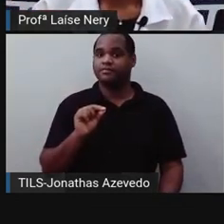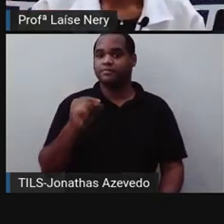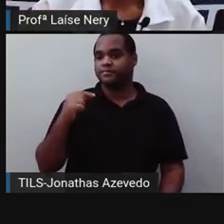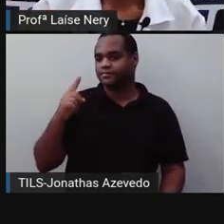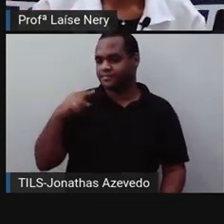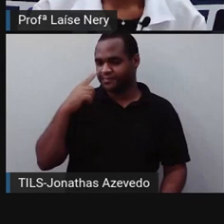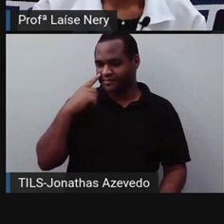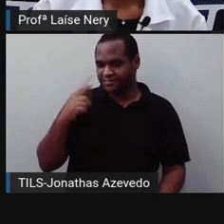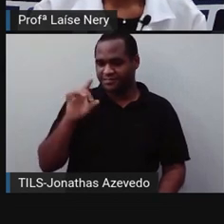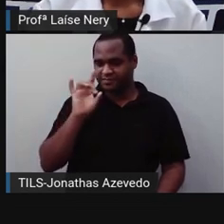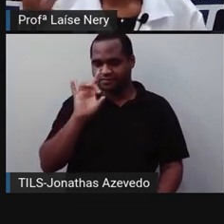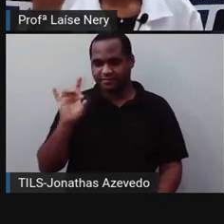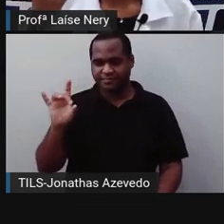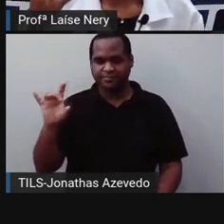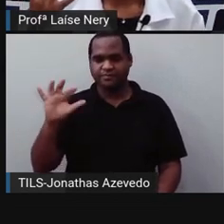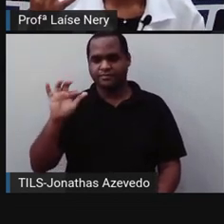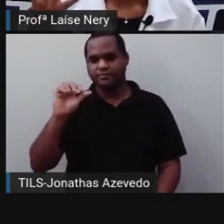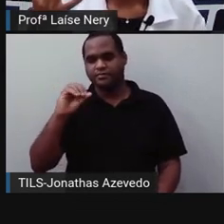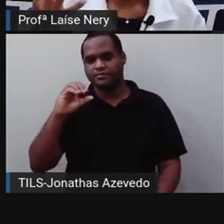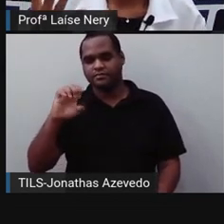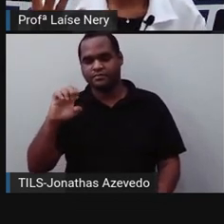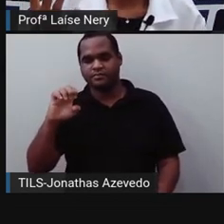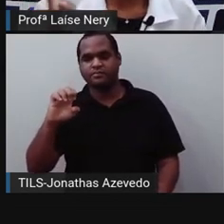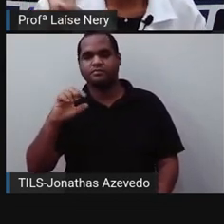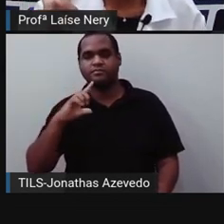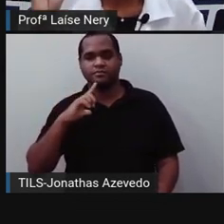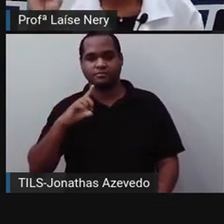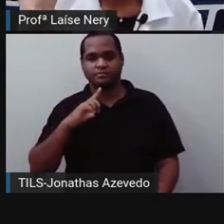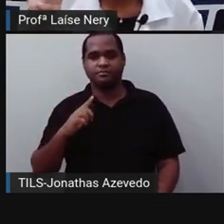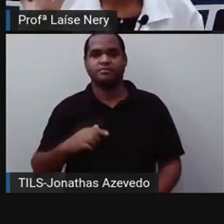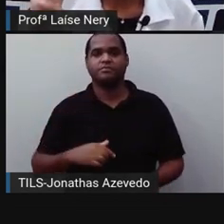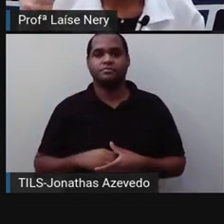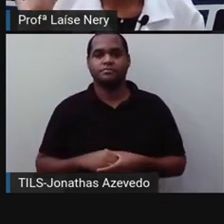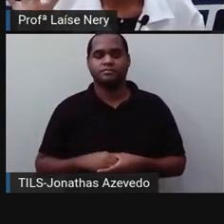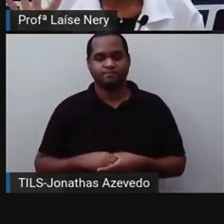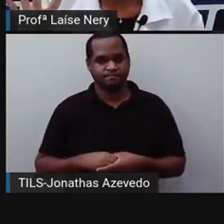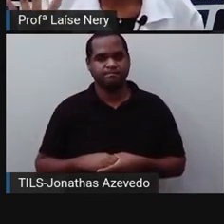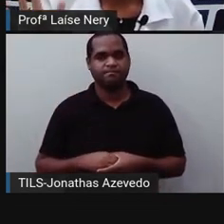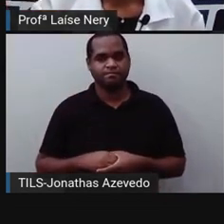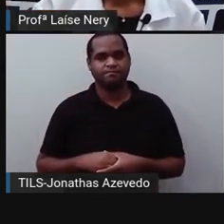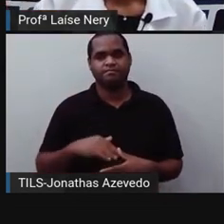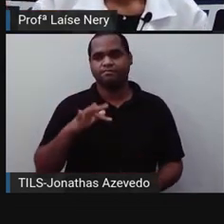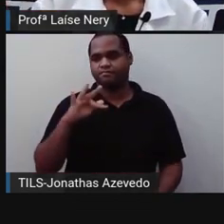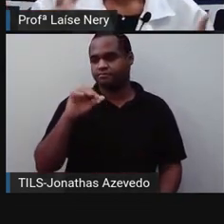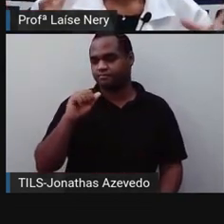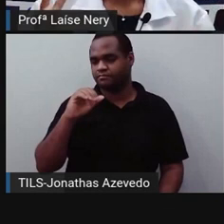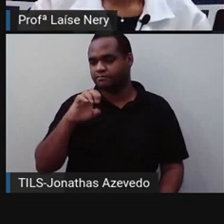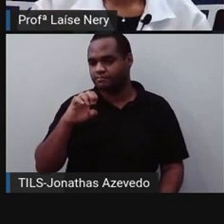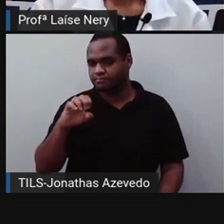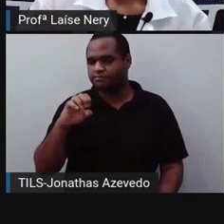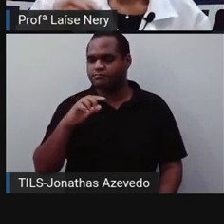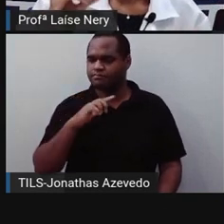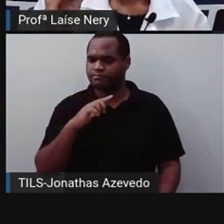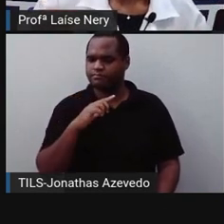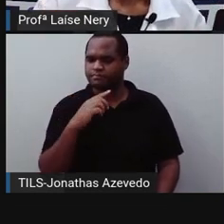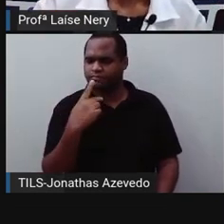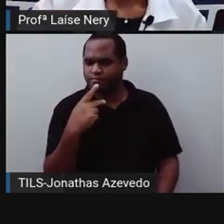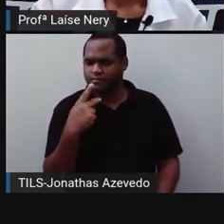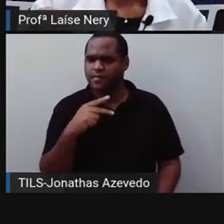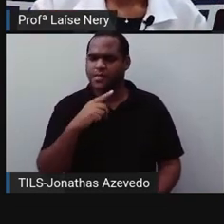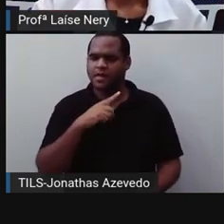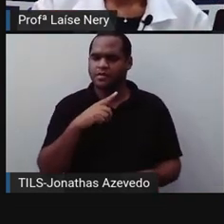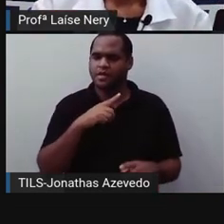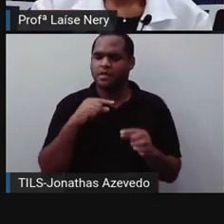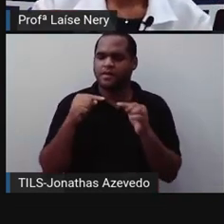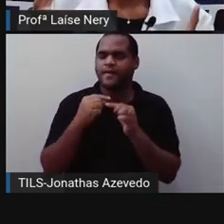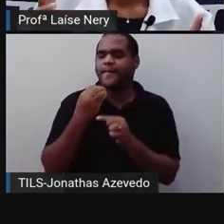face. Então, ele é formado por quatro faces. E se você tiver aí